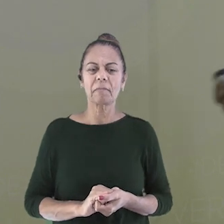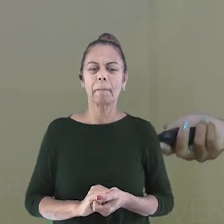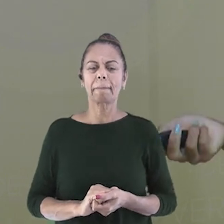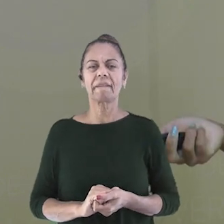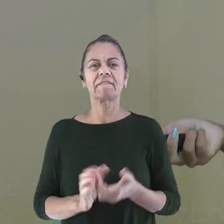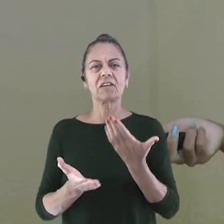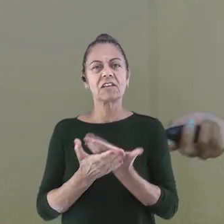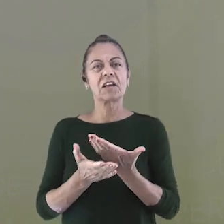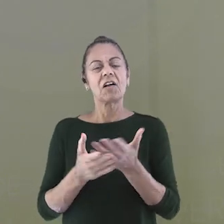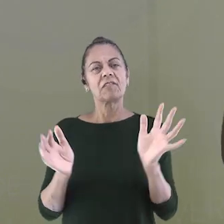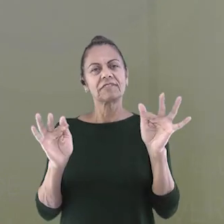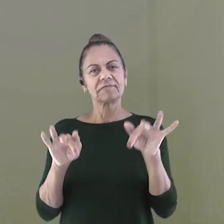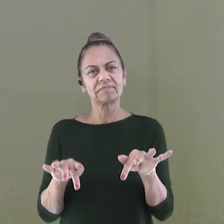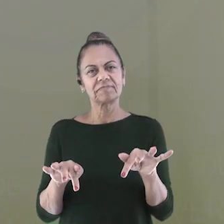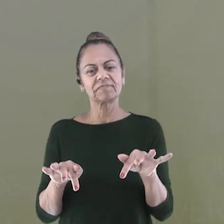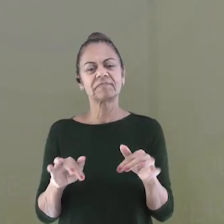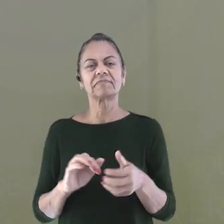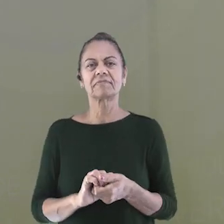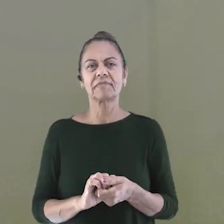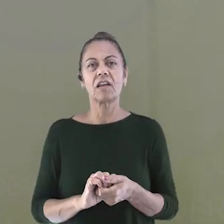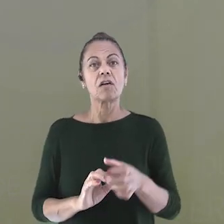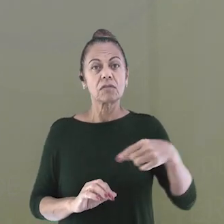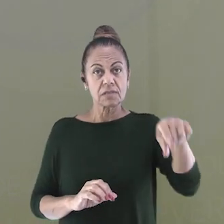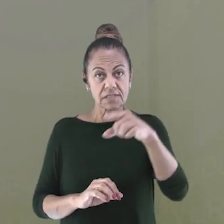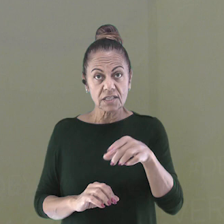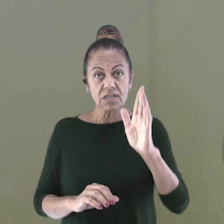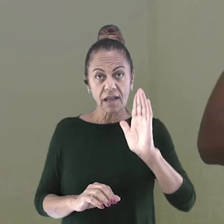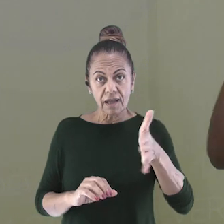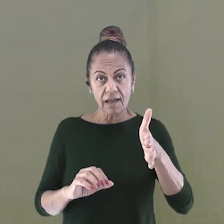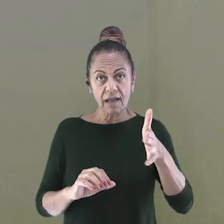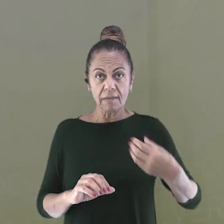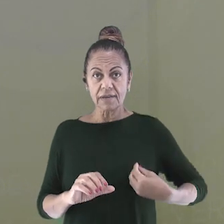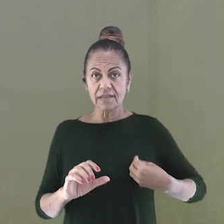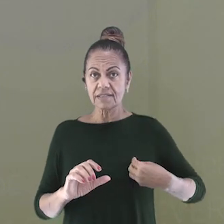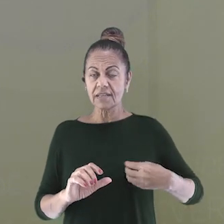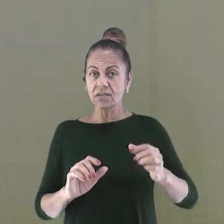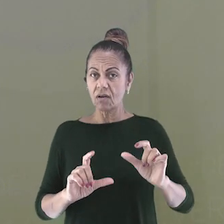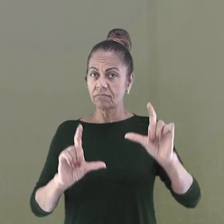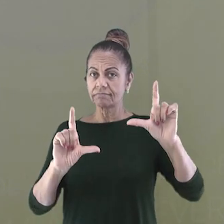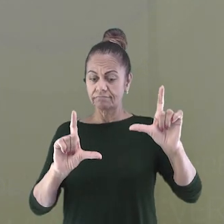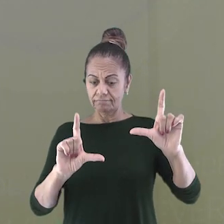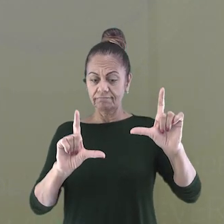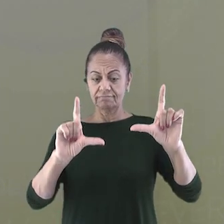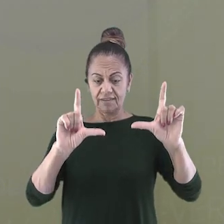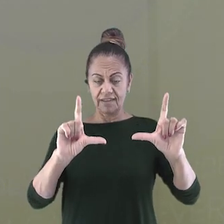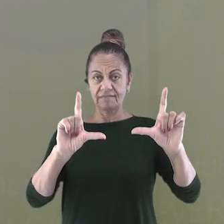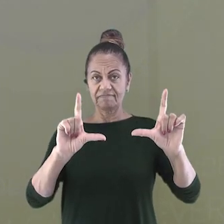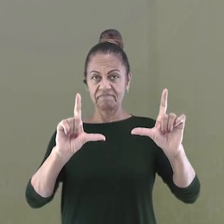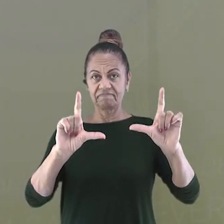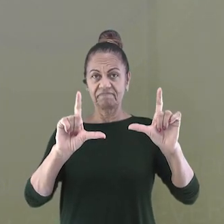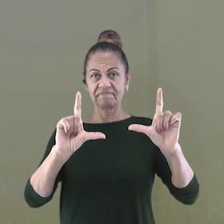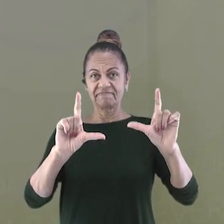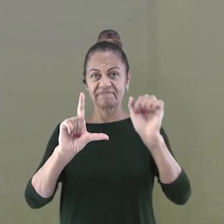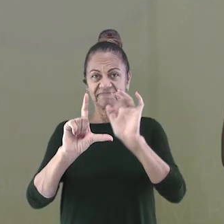Bom, nossa aula está chegando ao fim. Já marcou sua presença? Aponte o celular para o código